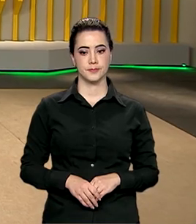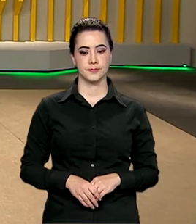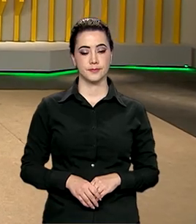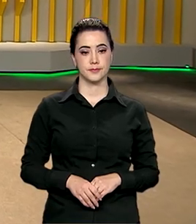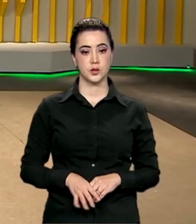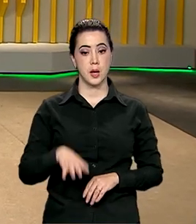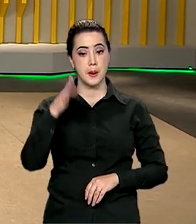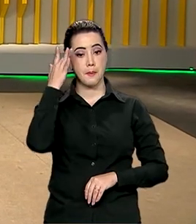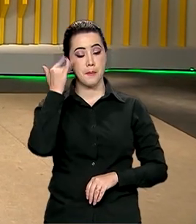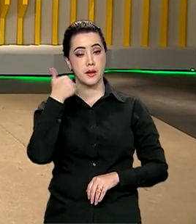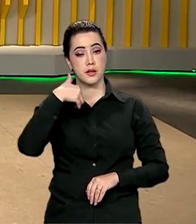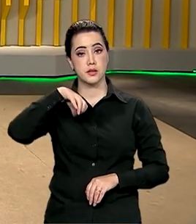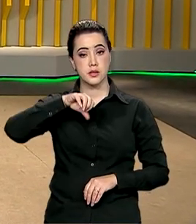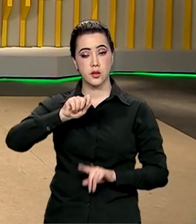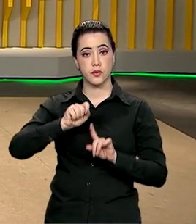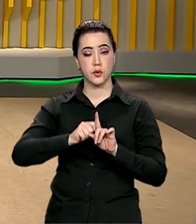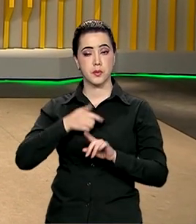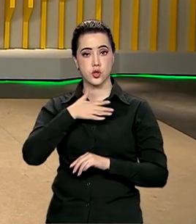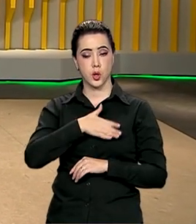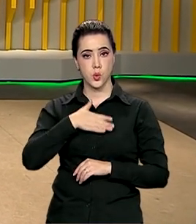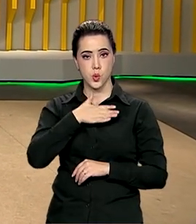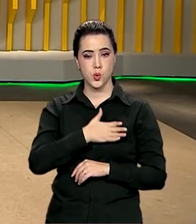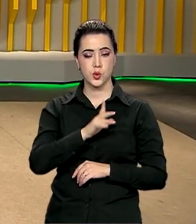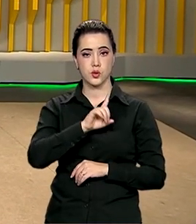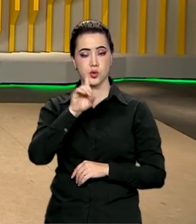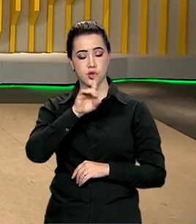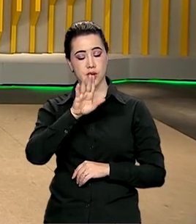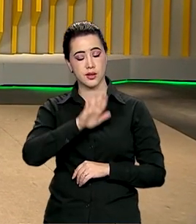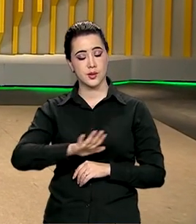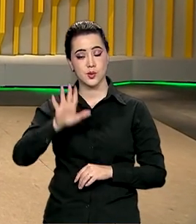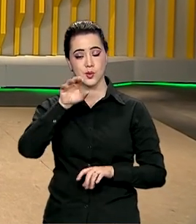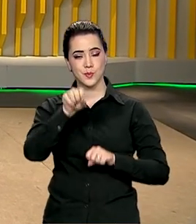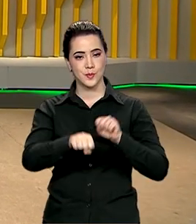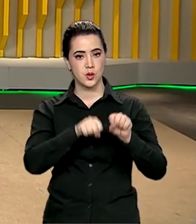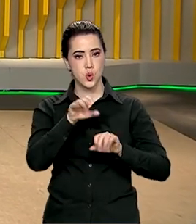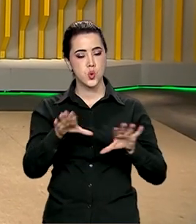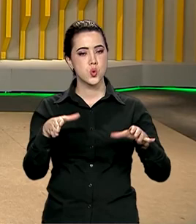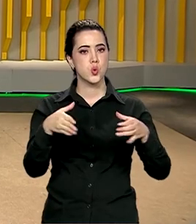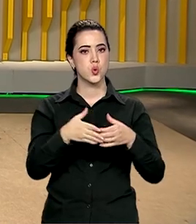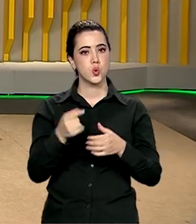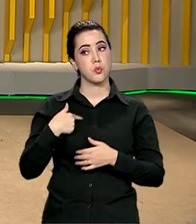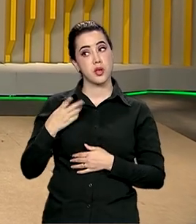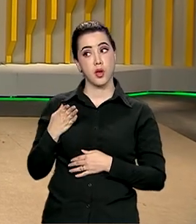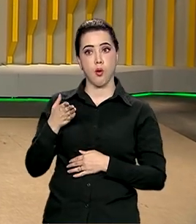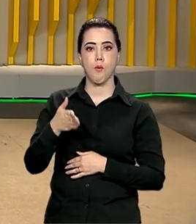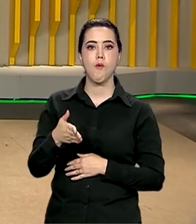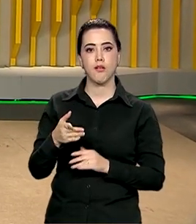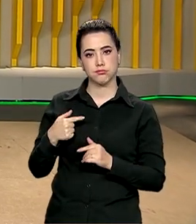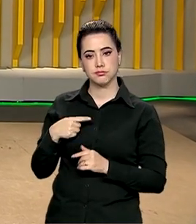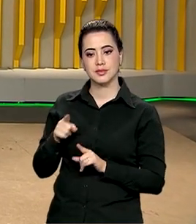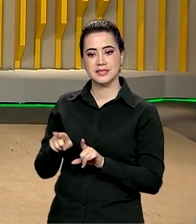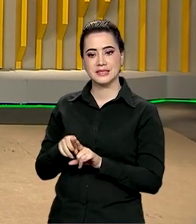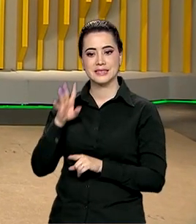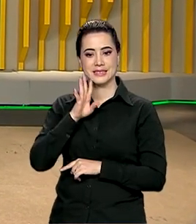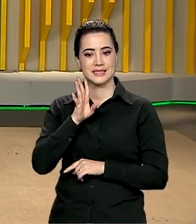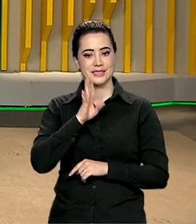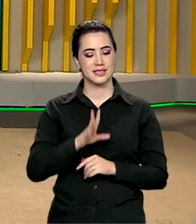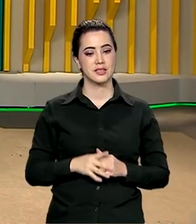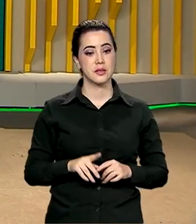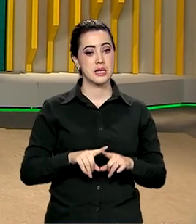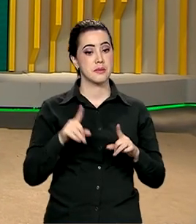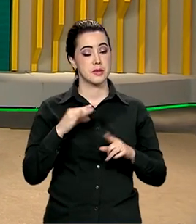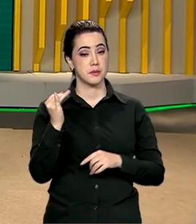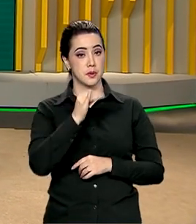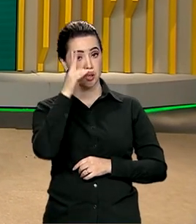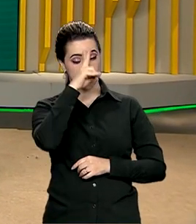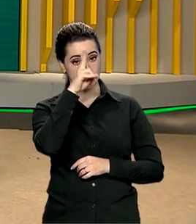Amanhã, 19 de agosto, é dia nacional do ciclista, categoria na qual eu me incluo, Ana. Mas vale lembrar que, segundo